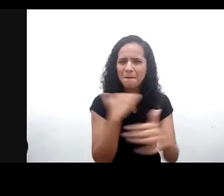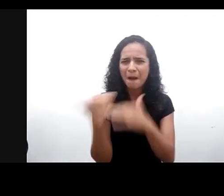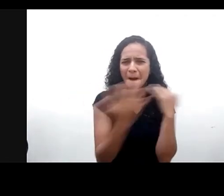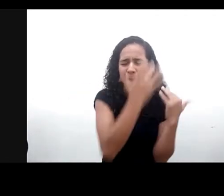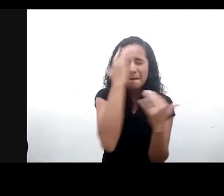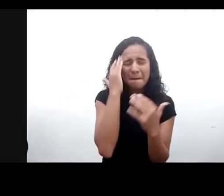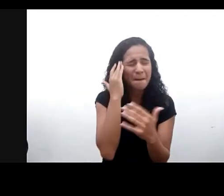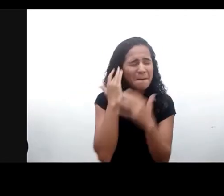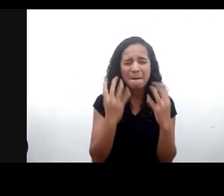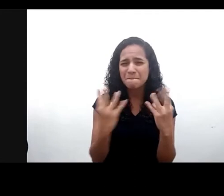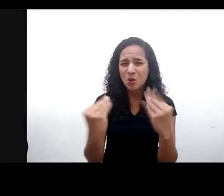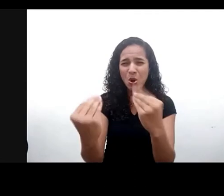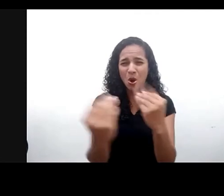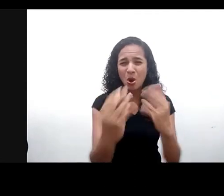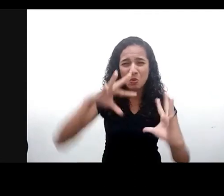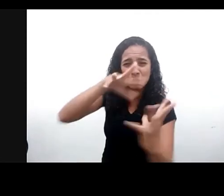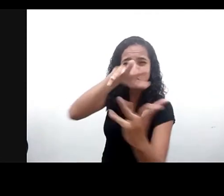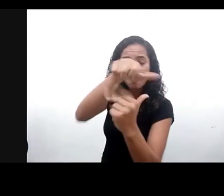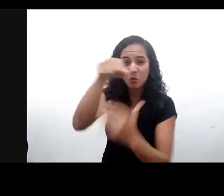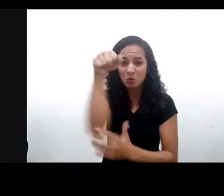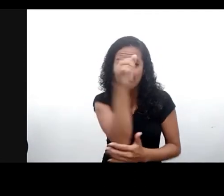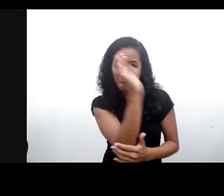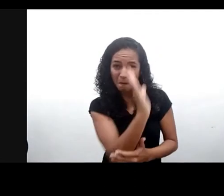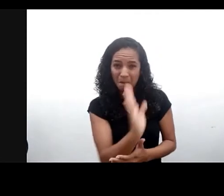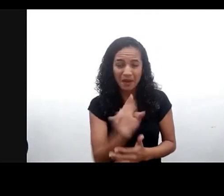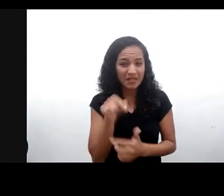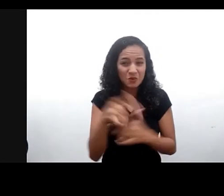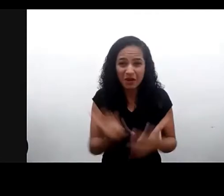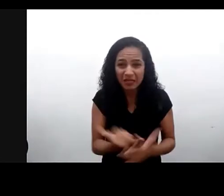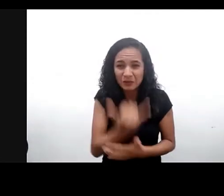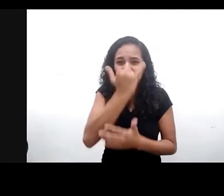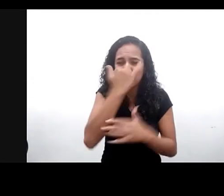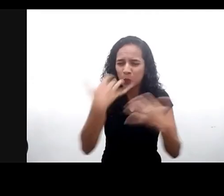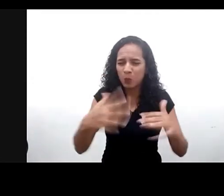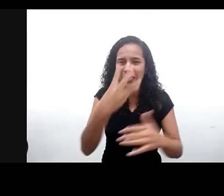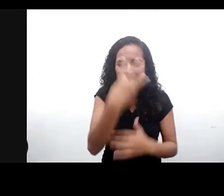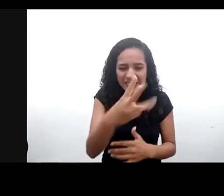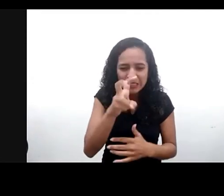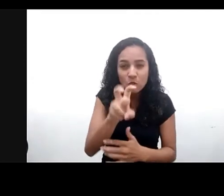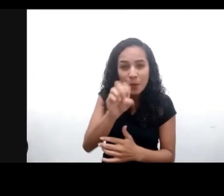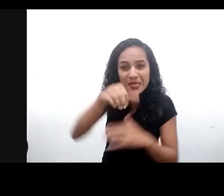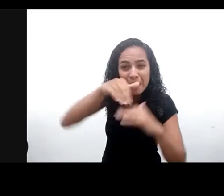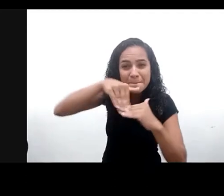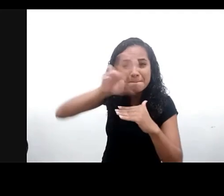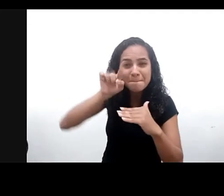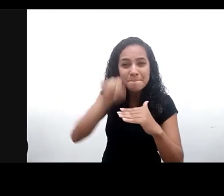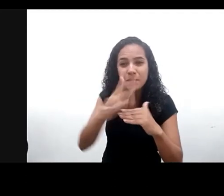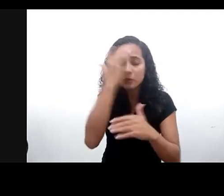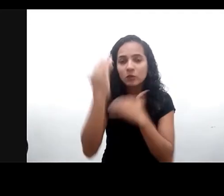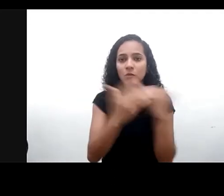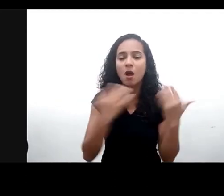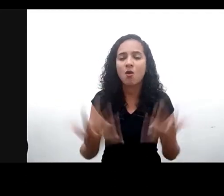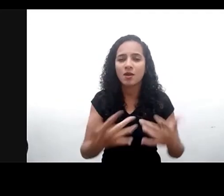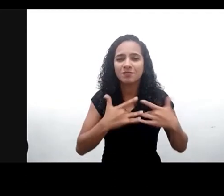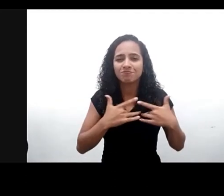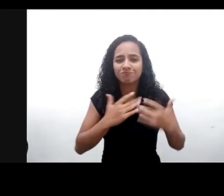em todo o mundo, em que o Brasil vive uma tragédia sem precedentes, com mais de 350 mil mortes, quero me solidarizar com todas